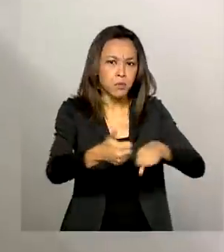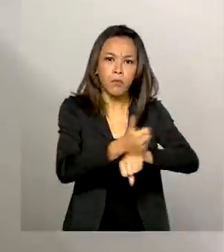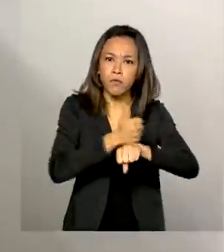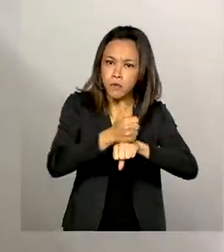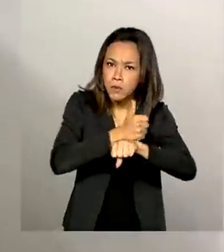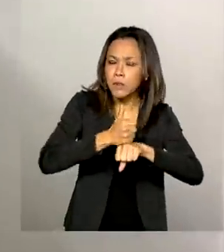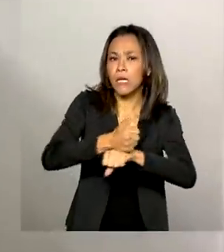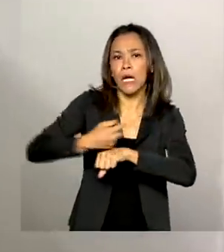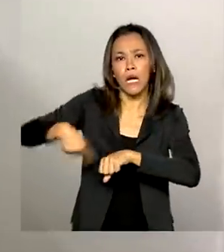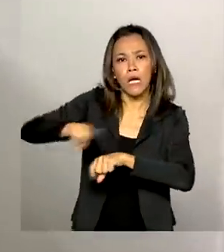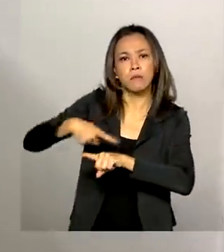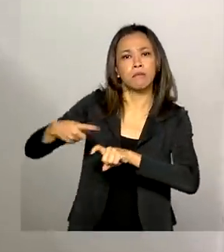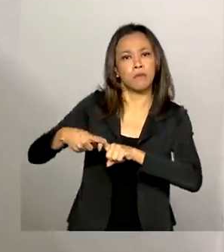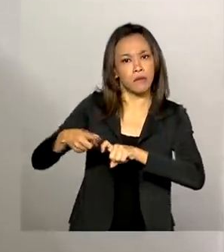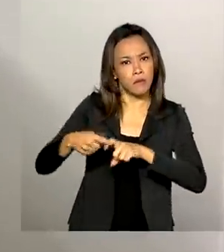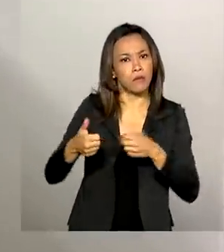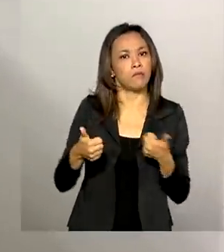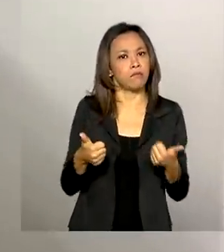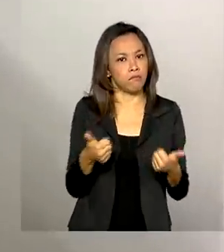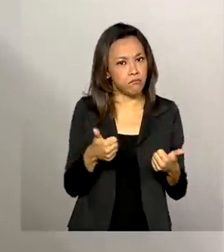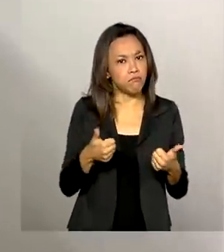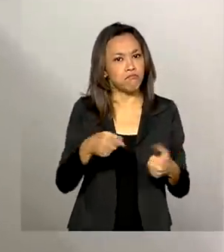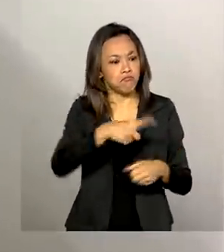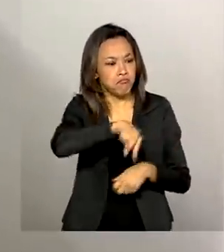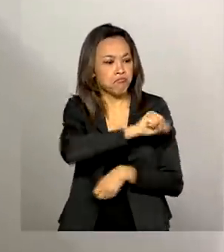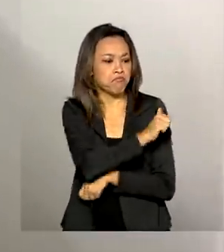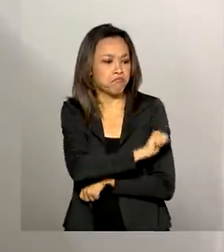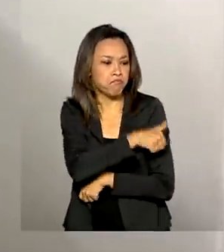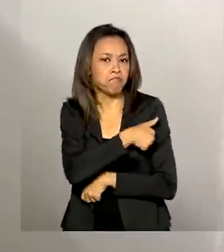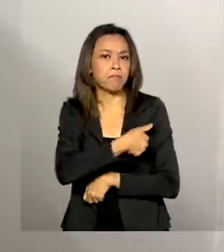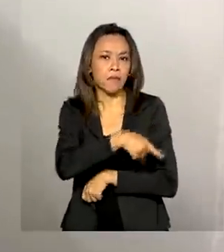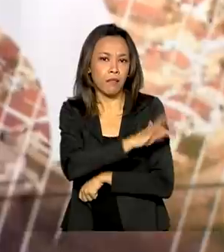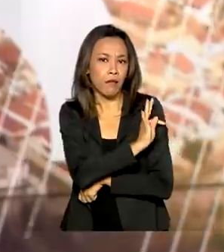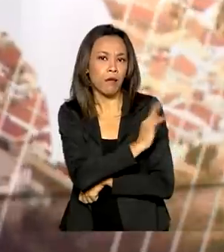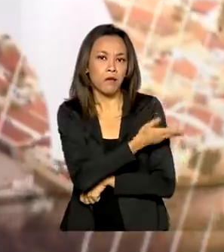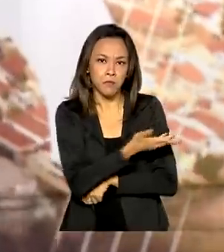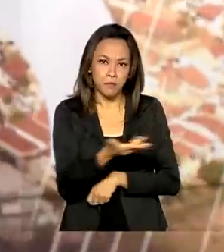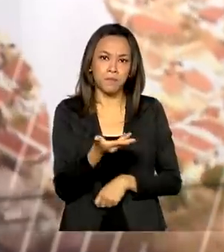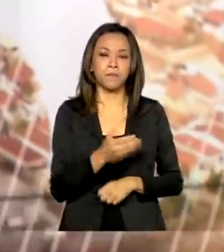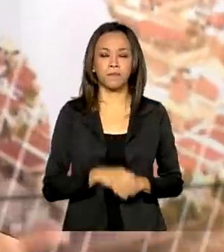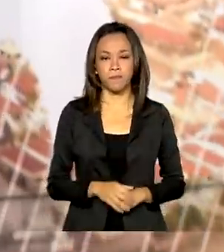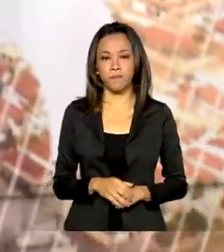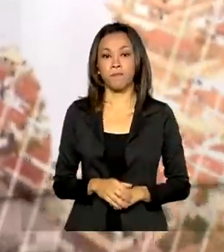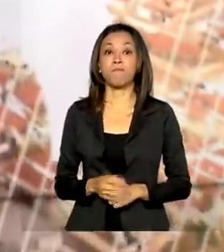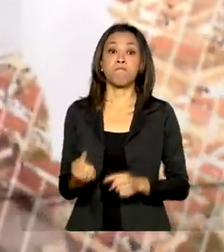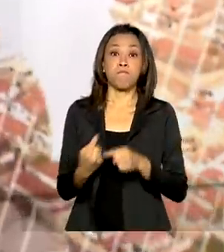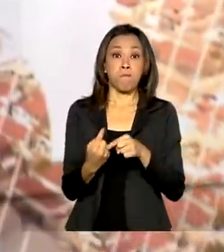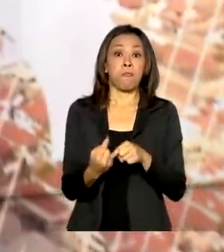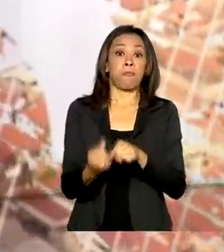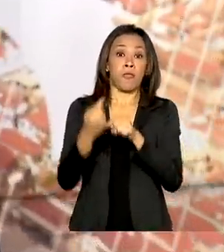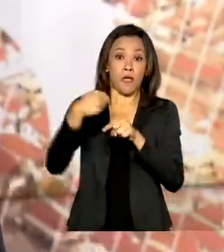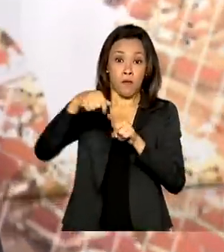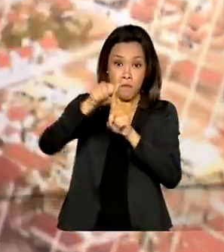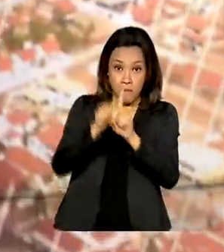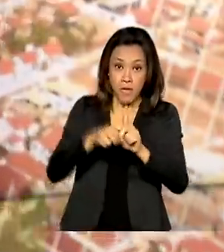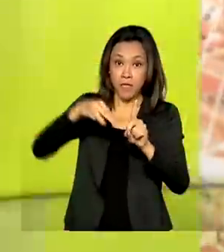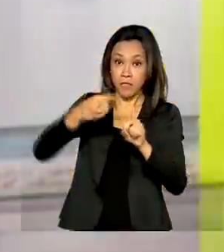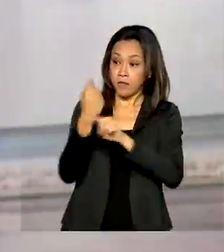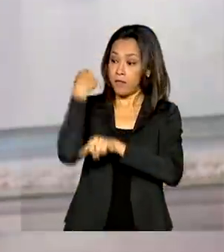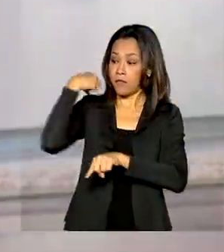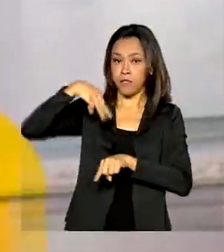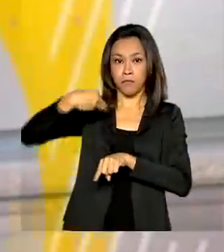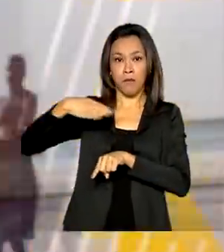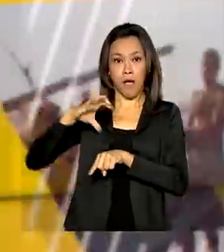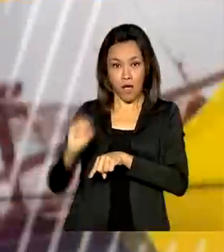dos médicos, enfermeiros, técnicos. Em março, a balança comercial brasileira